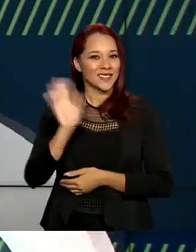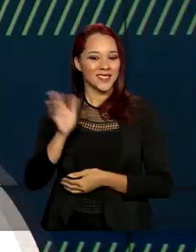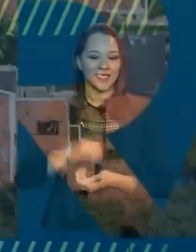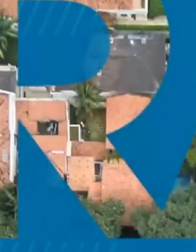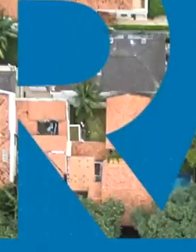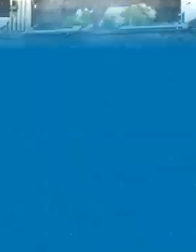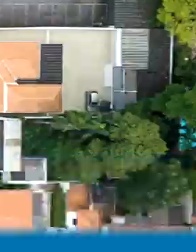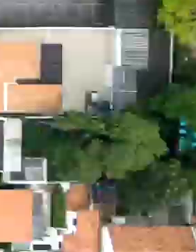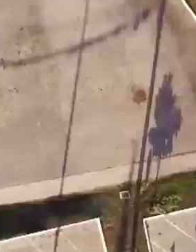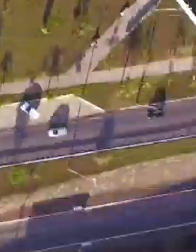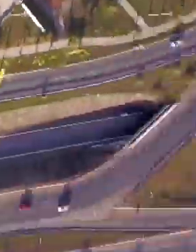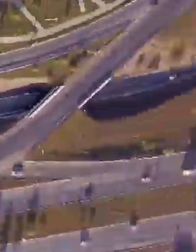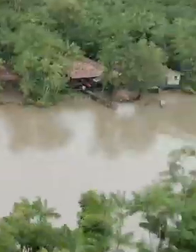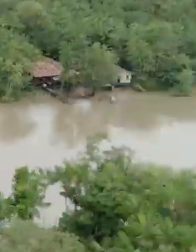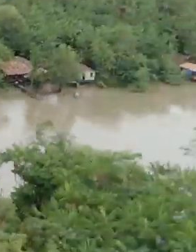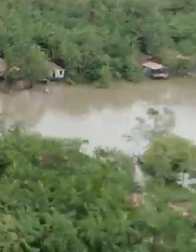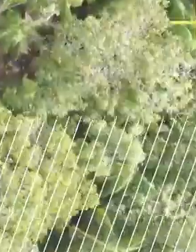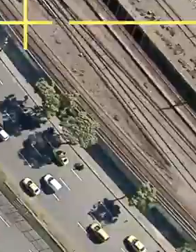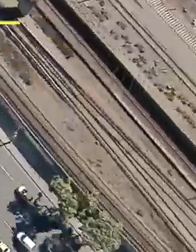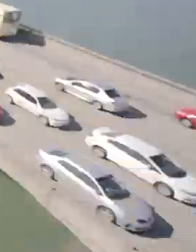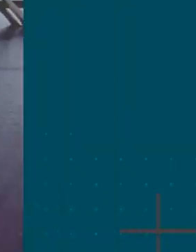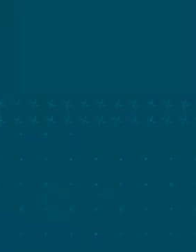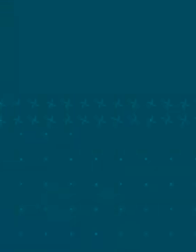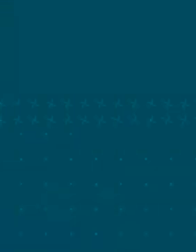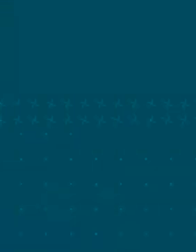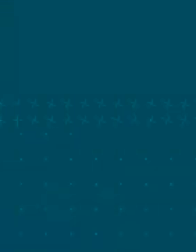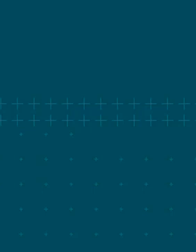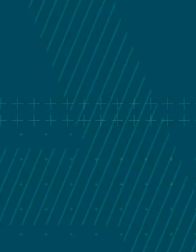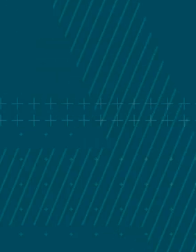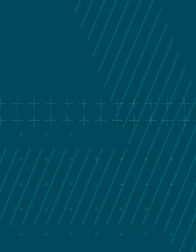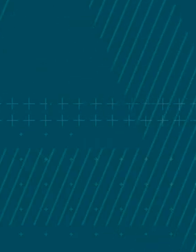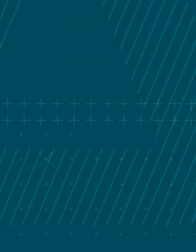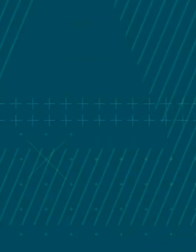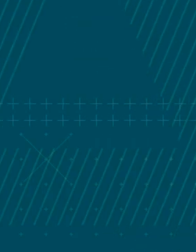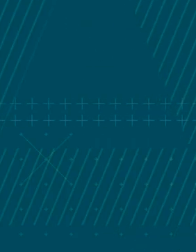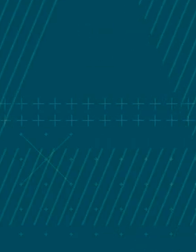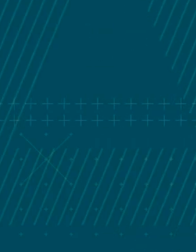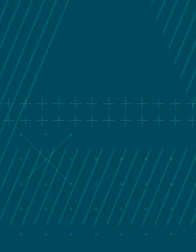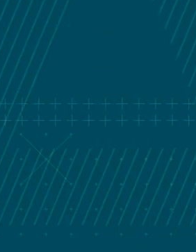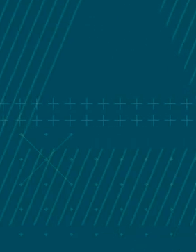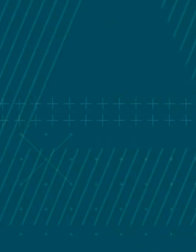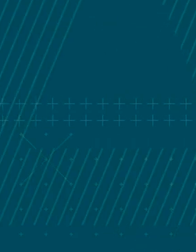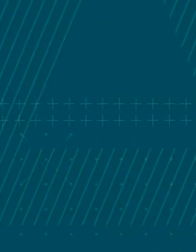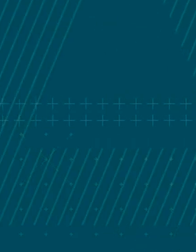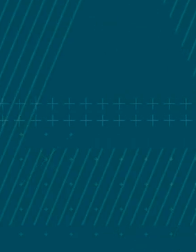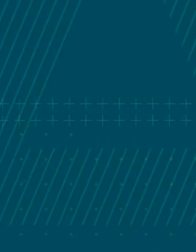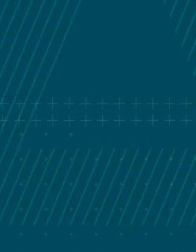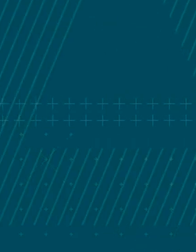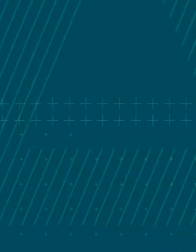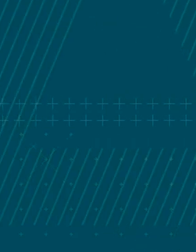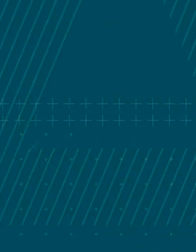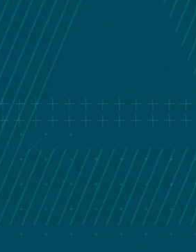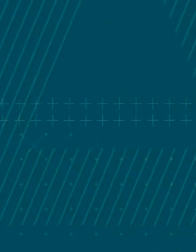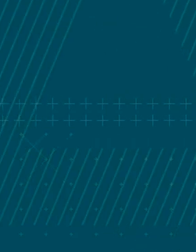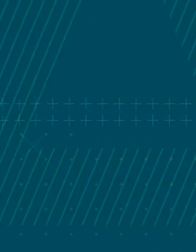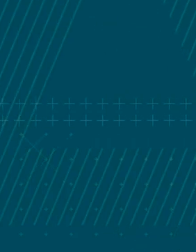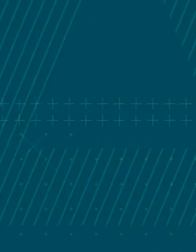Transcrição Quintena Coelho